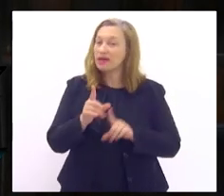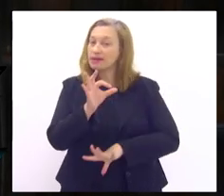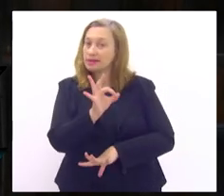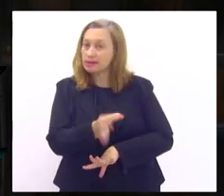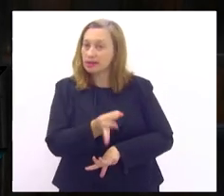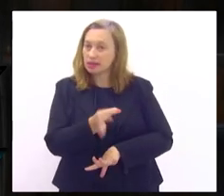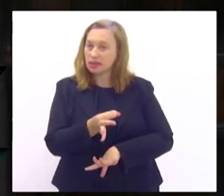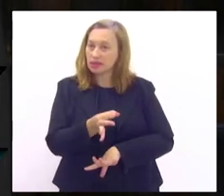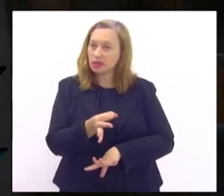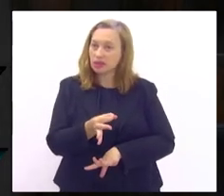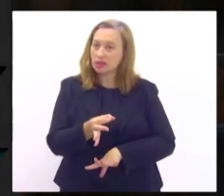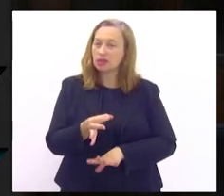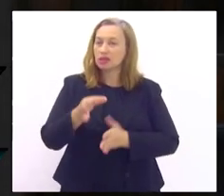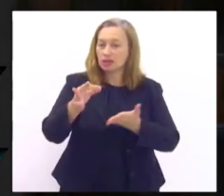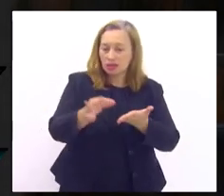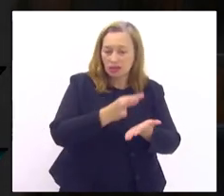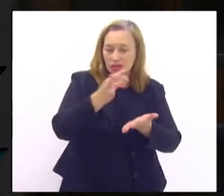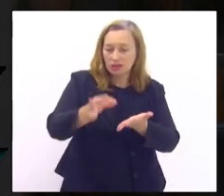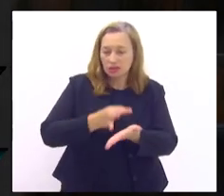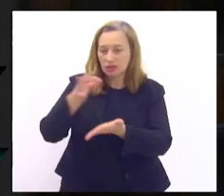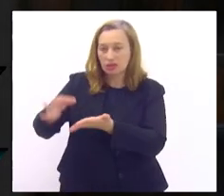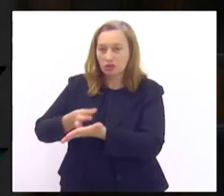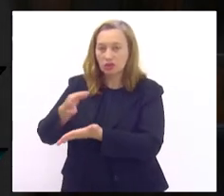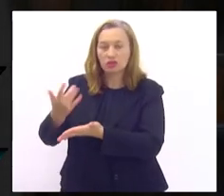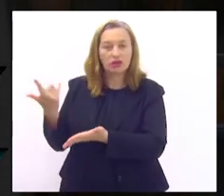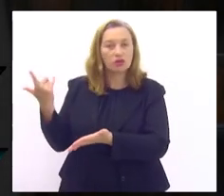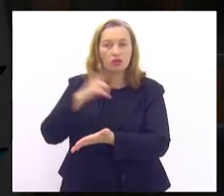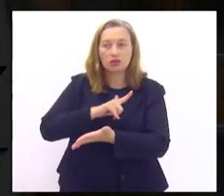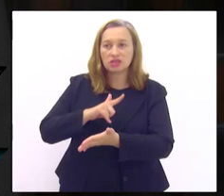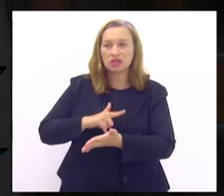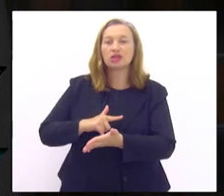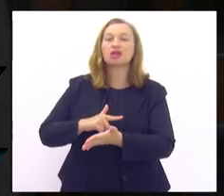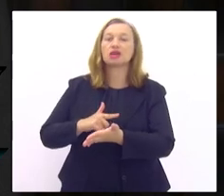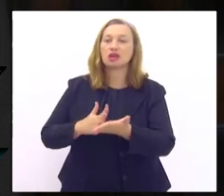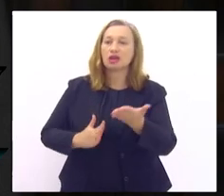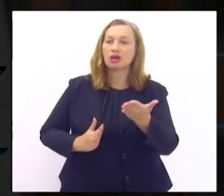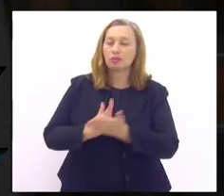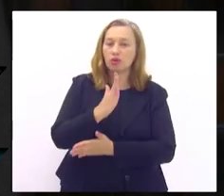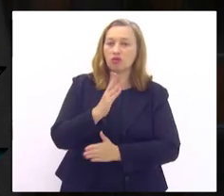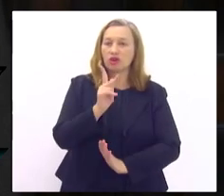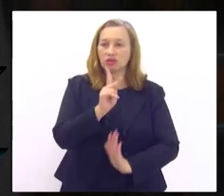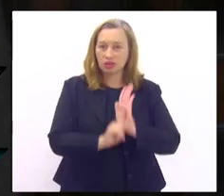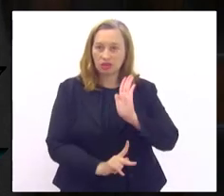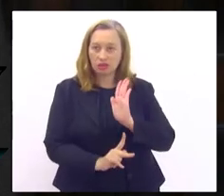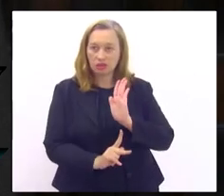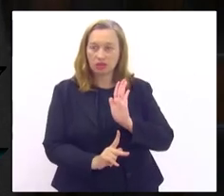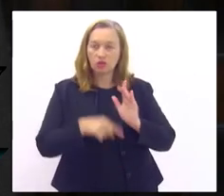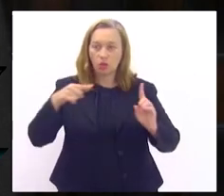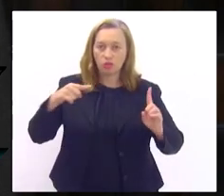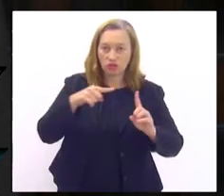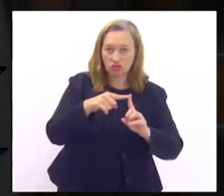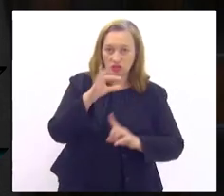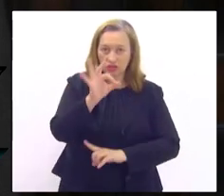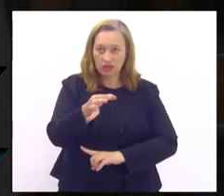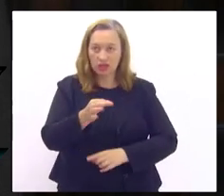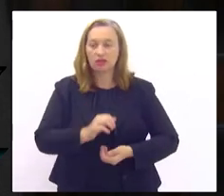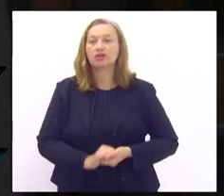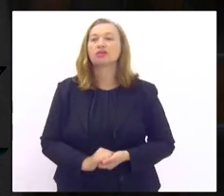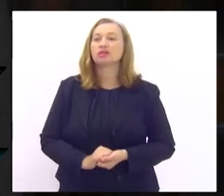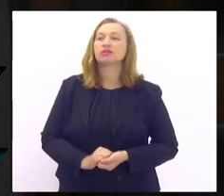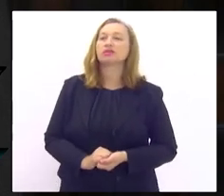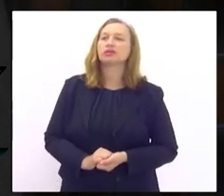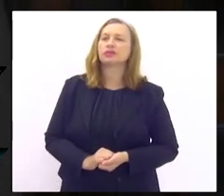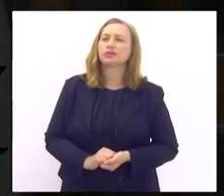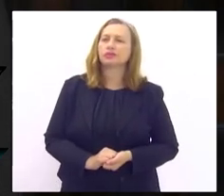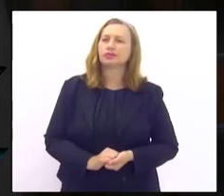assinatura em assinatura a gente vai caminhando vai caminhando até que a gente consiga atingir nosso objetivo que é de fato